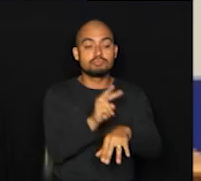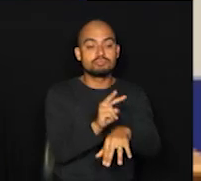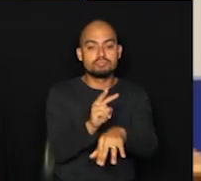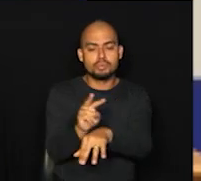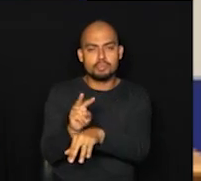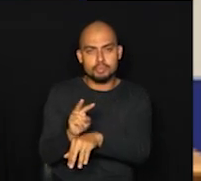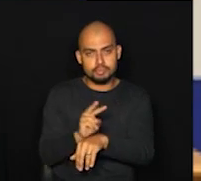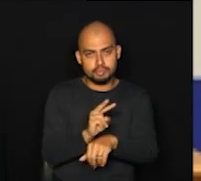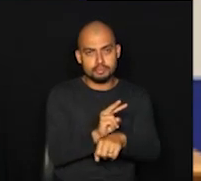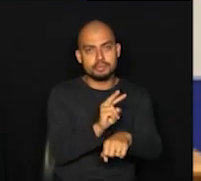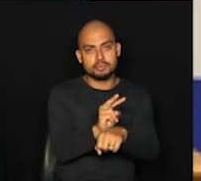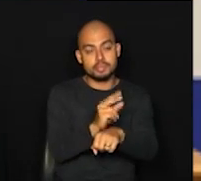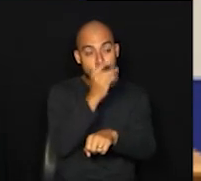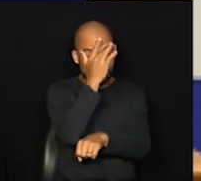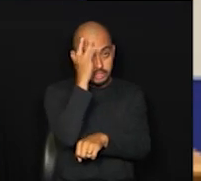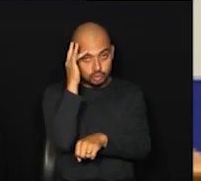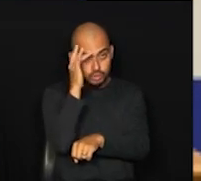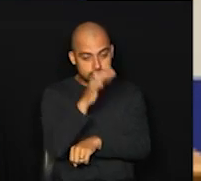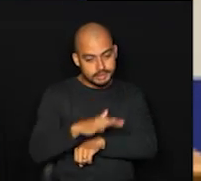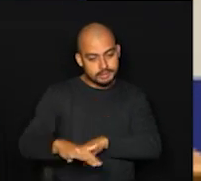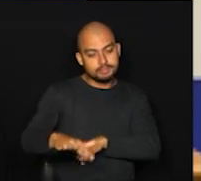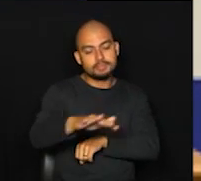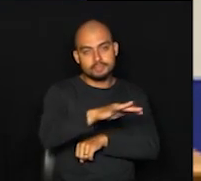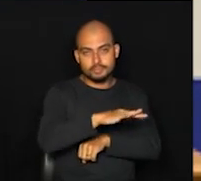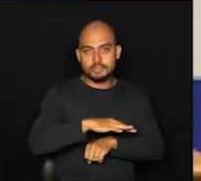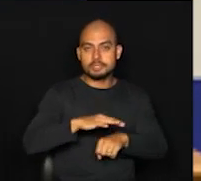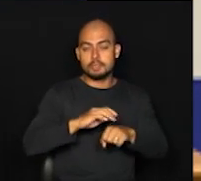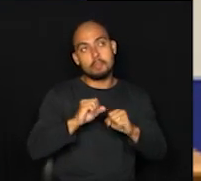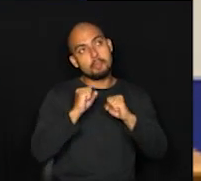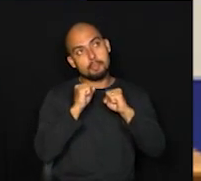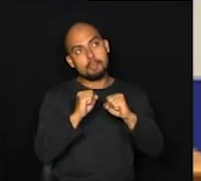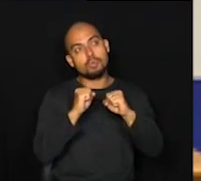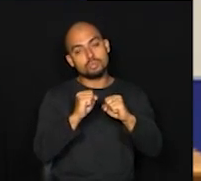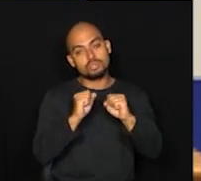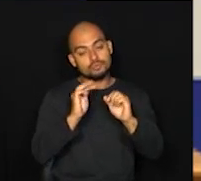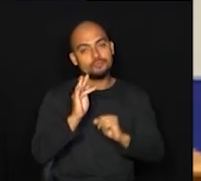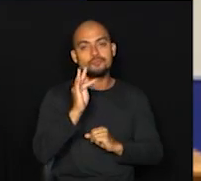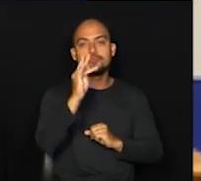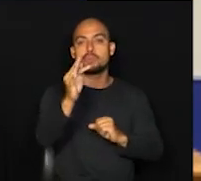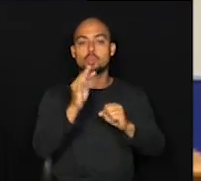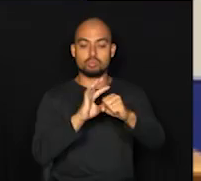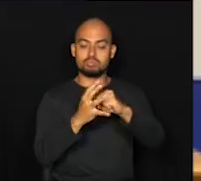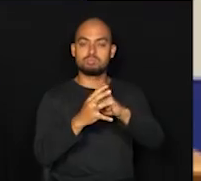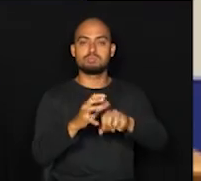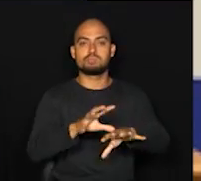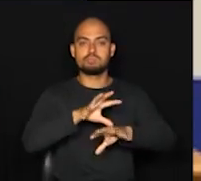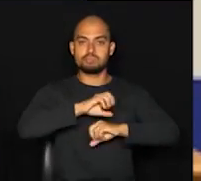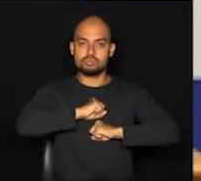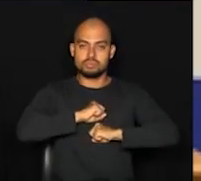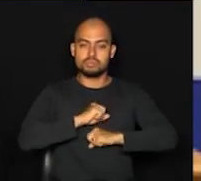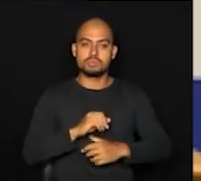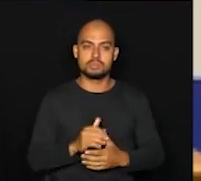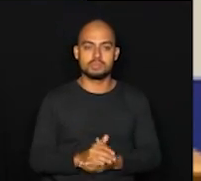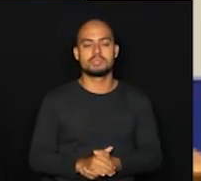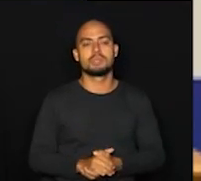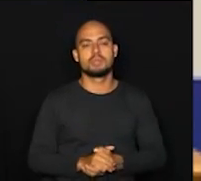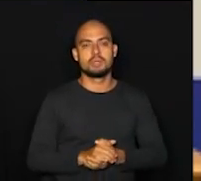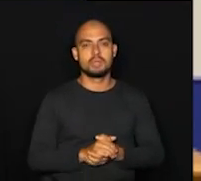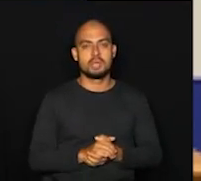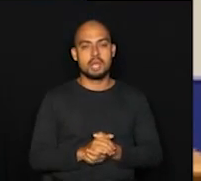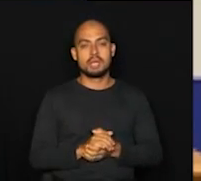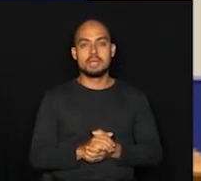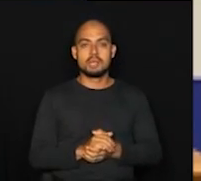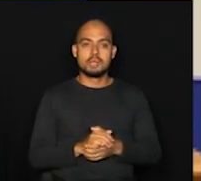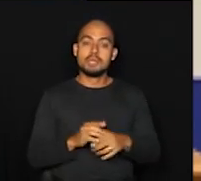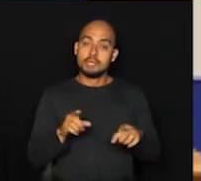para as pessoas que vierem, que ficarem doentes, para que elas possam, para que nós possamos